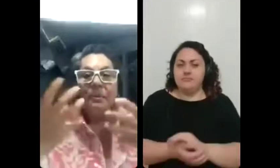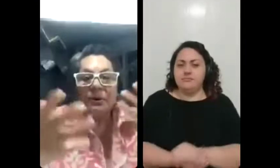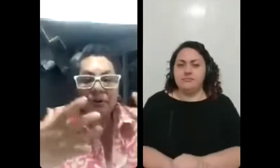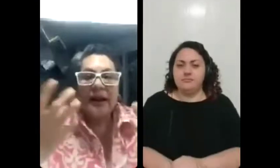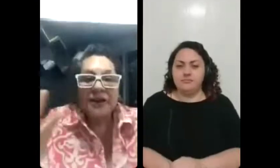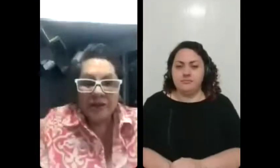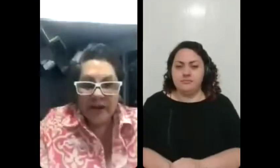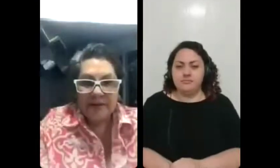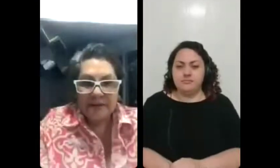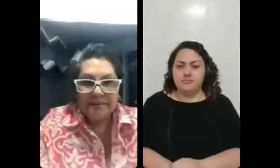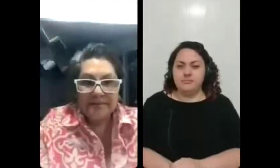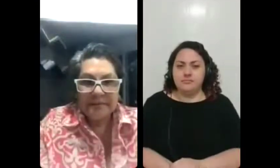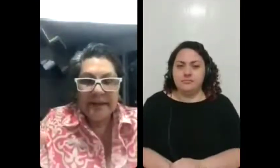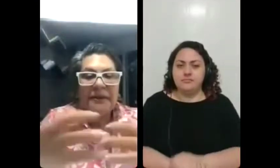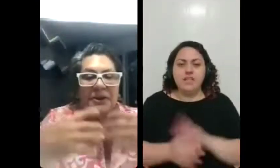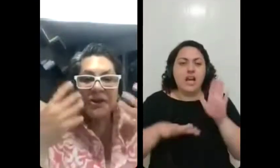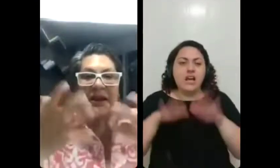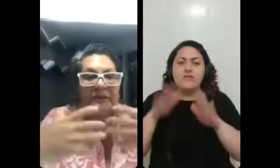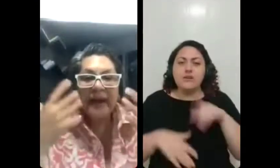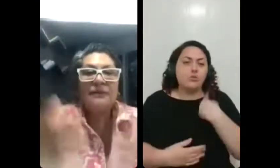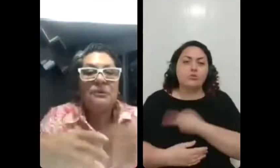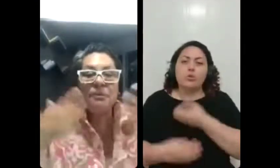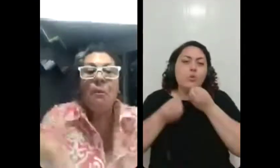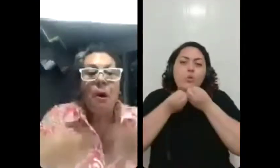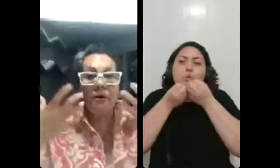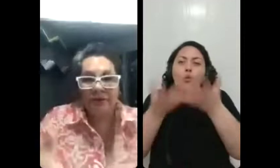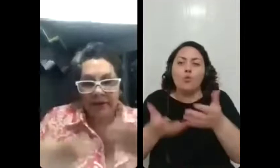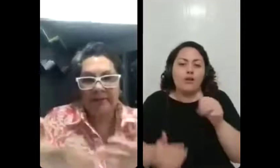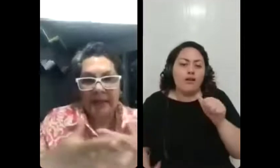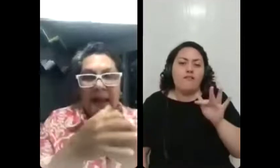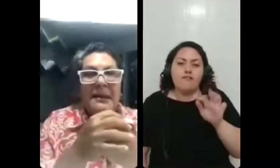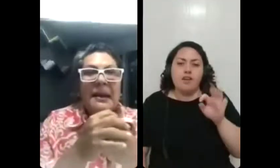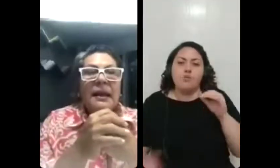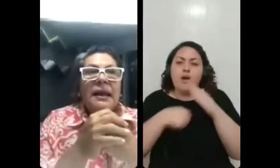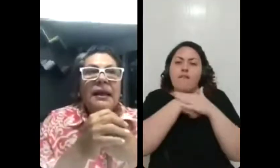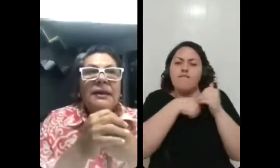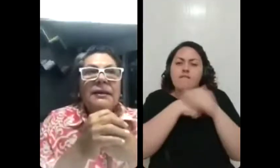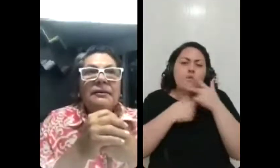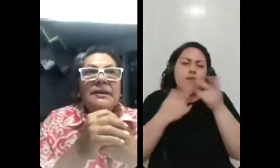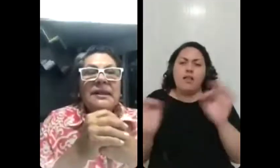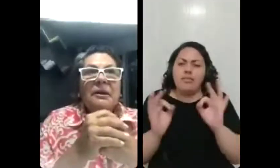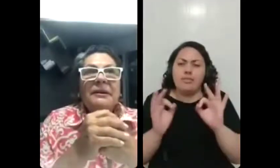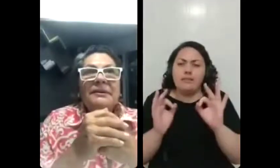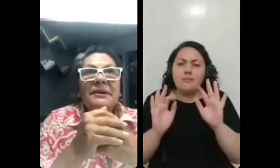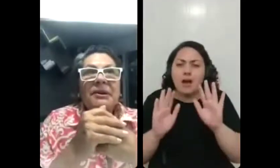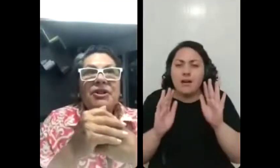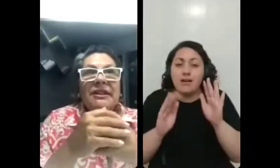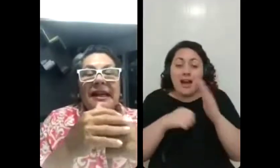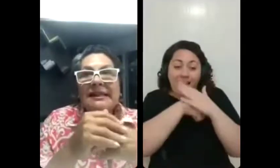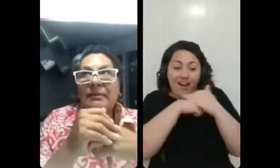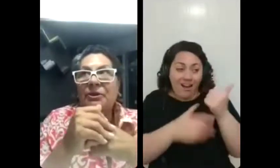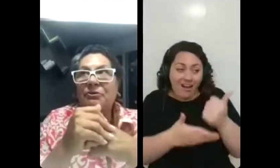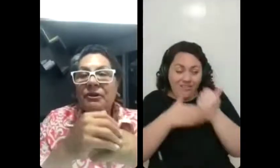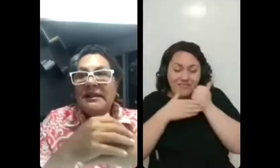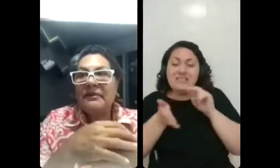reprime muito falar de afeto. E eu acho que afeto move, né? Então, assim, eu acho